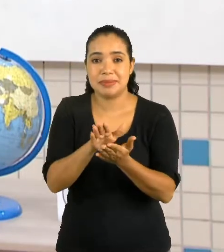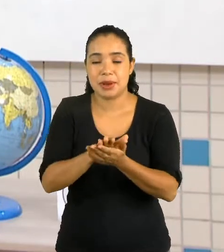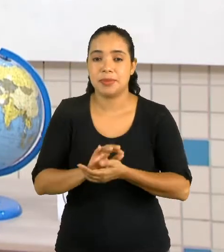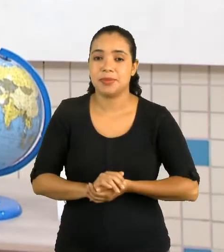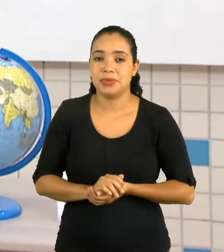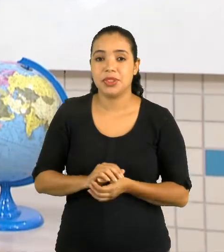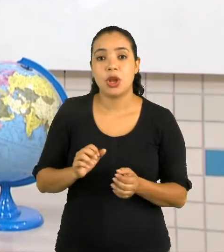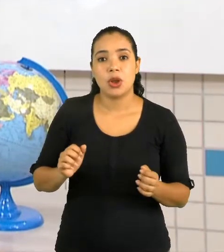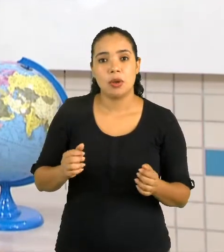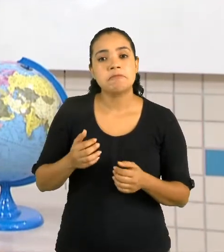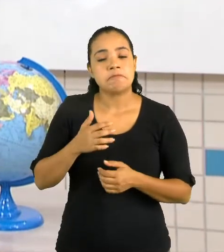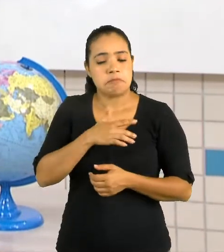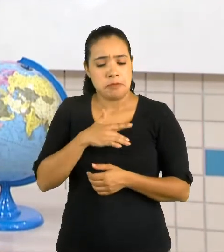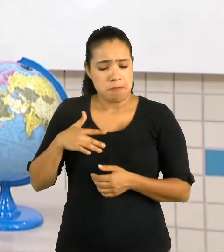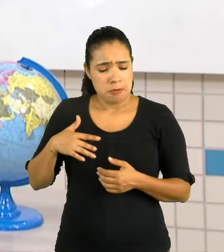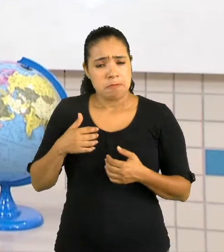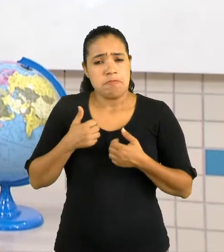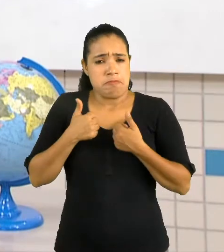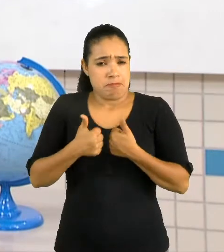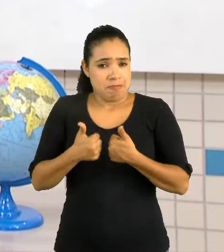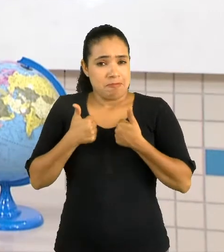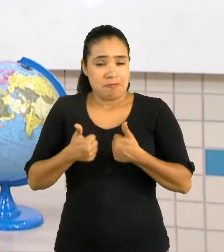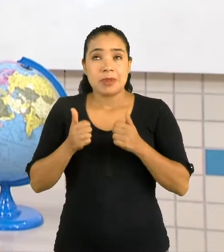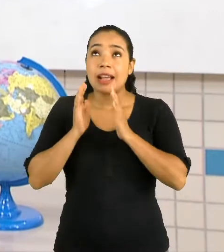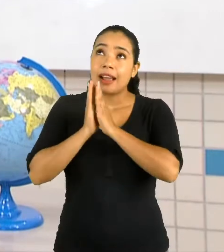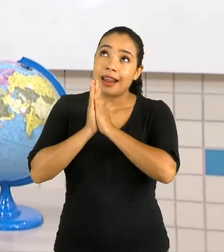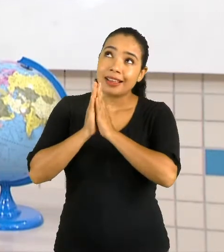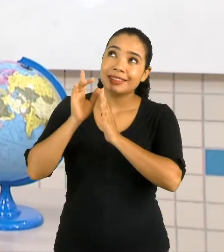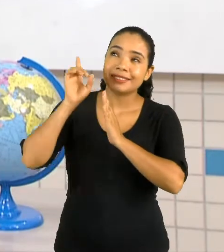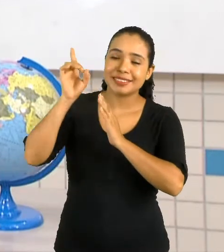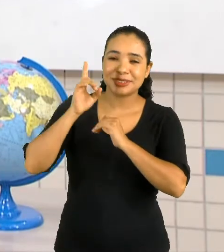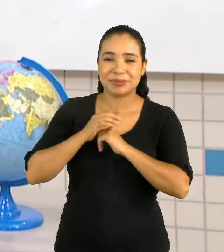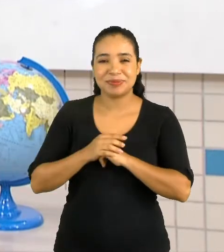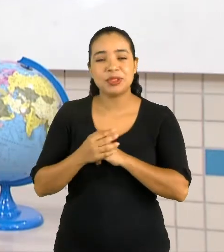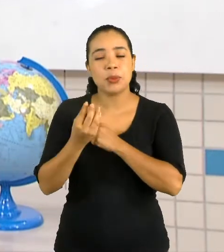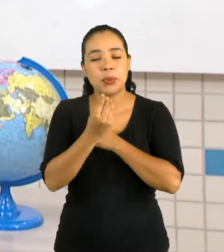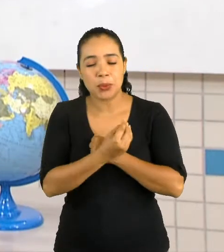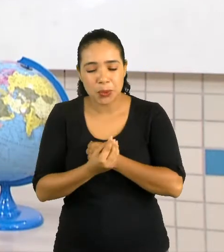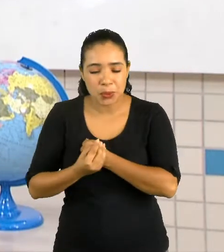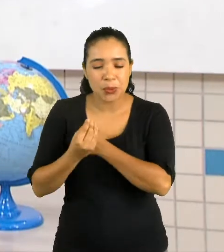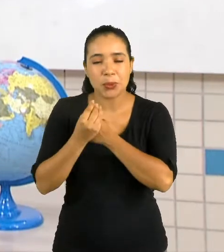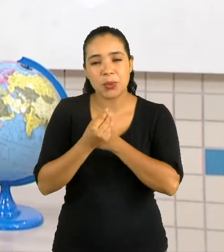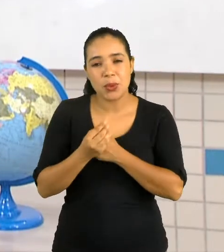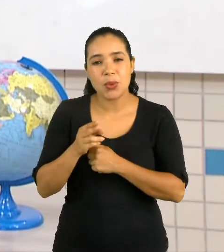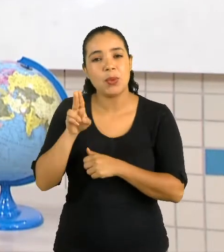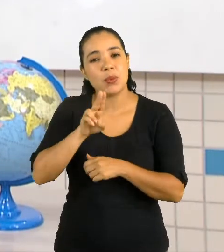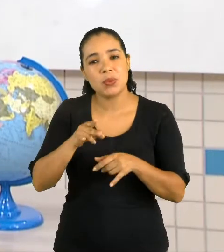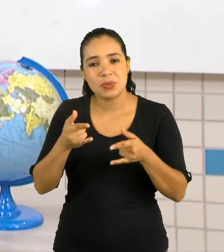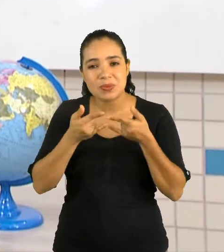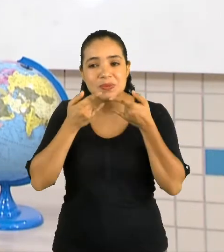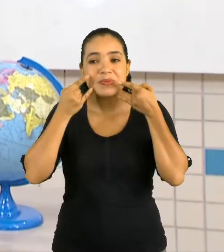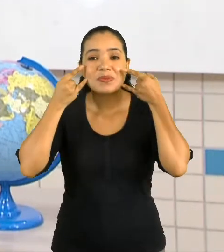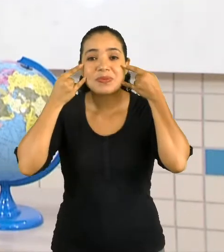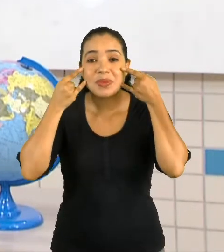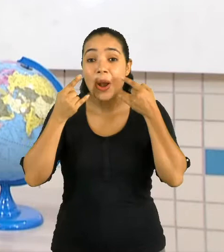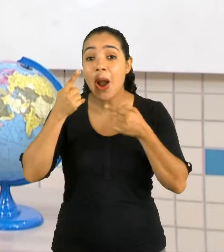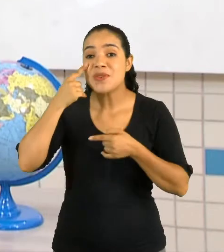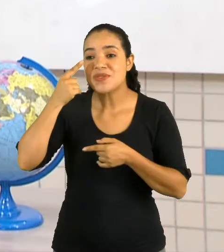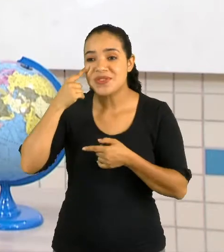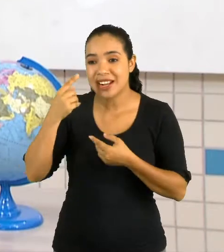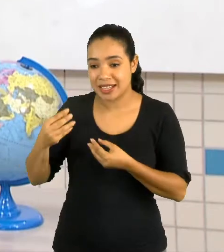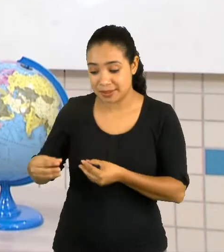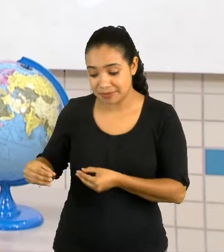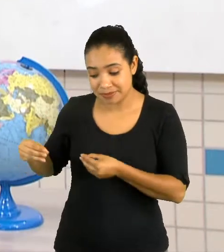está tudo bem, graças a Deus. Estou me cuidando, usando máscara, olha ela aqui do meu lado.